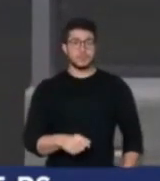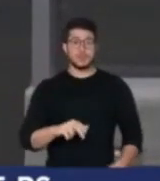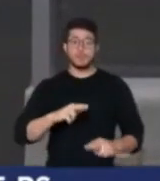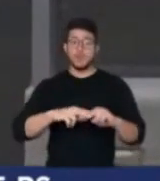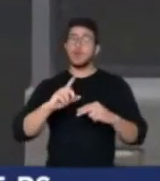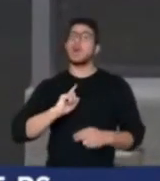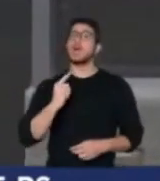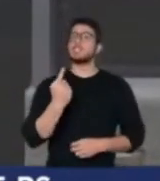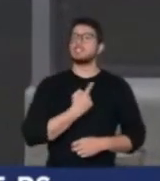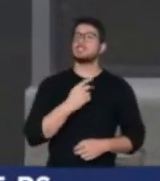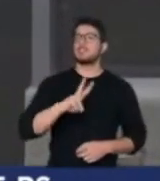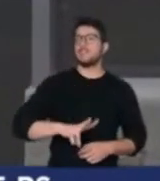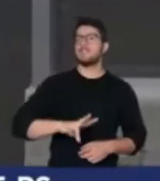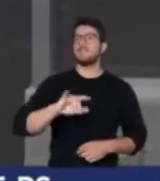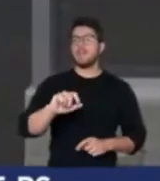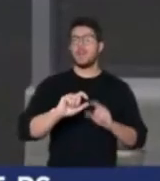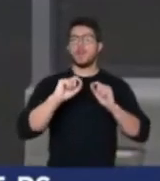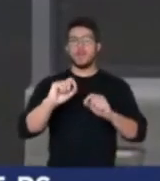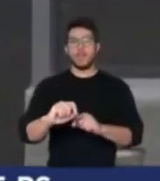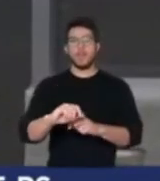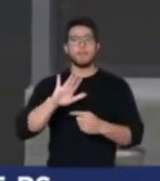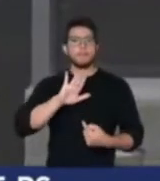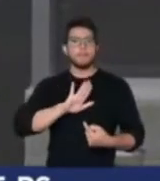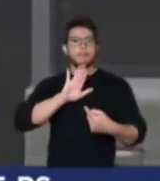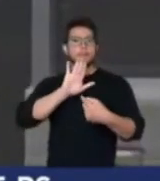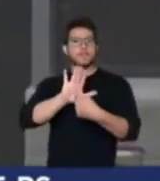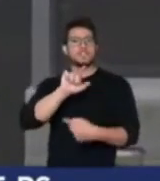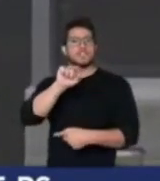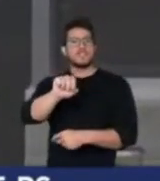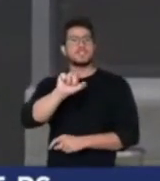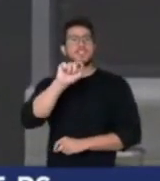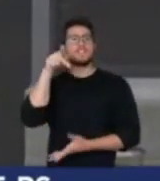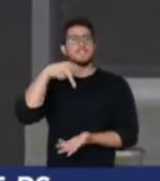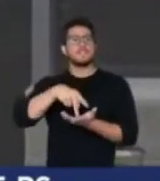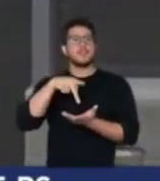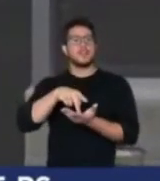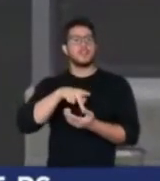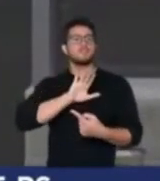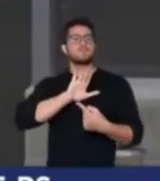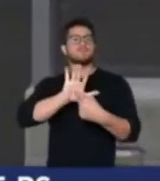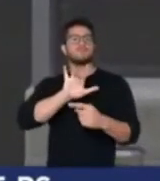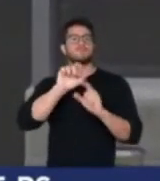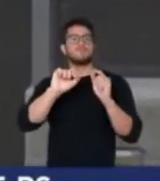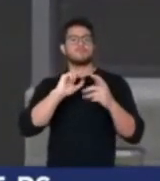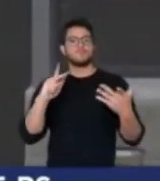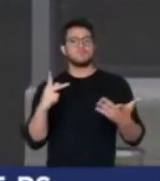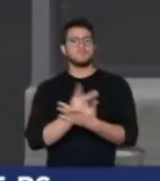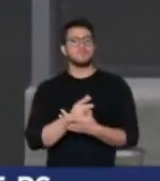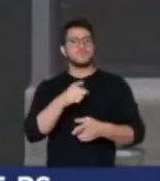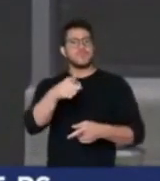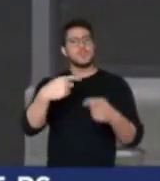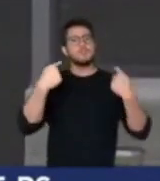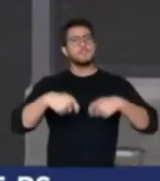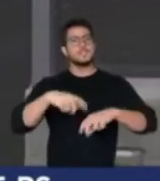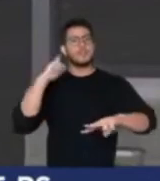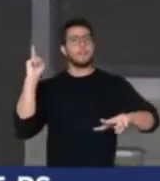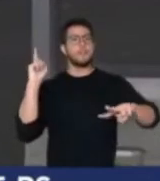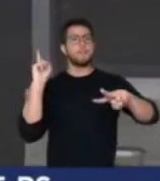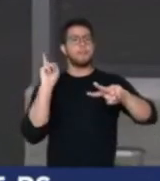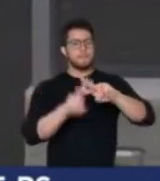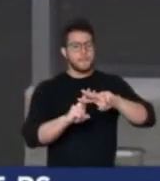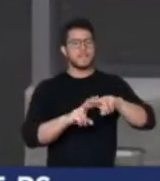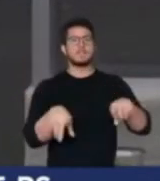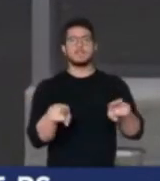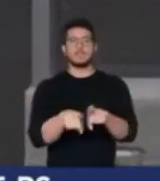desmascará-lo e mostrar para o Brasil que o senhor é uma grande farsa, que deve estar em Bangu, junto com o Bolsonaro e essa turma de